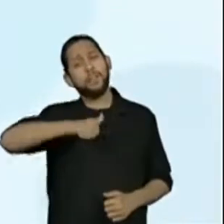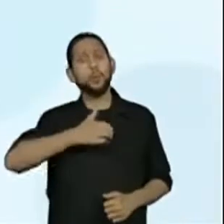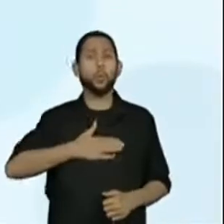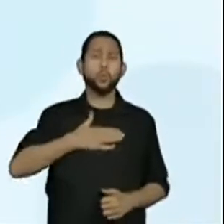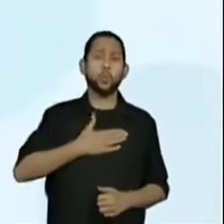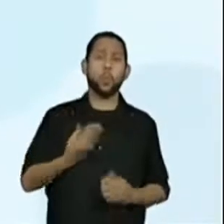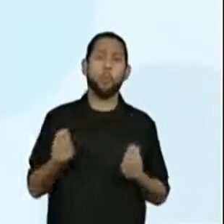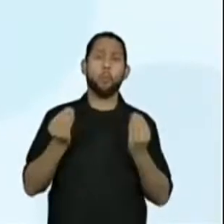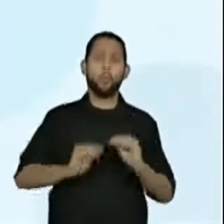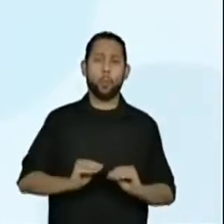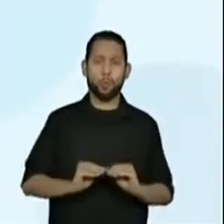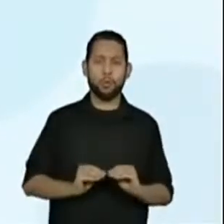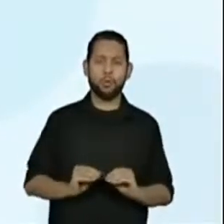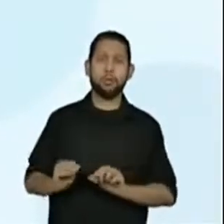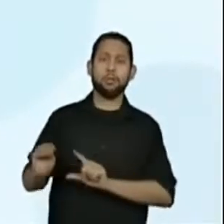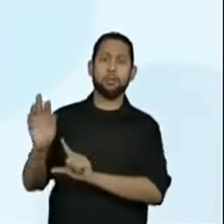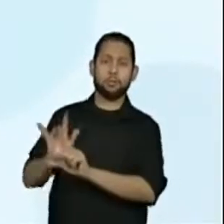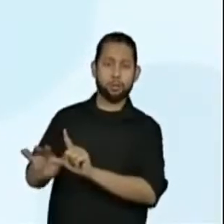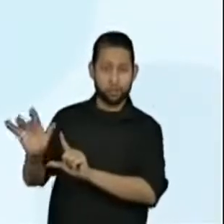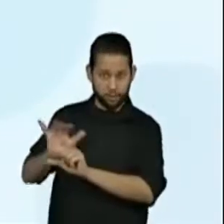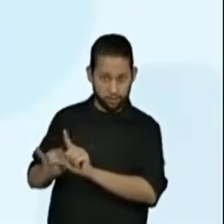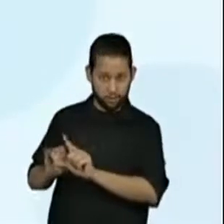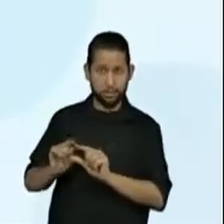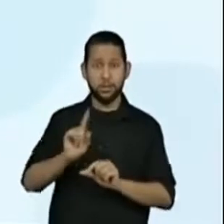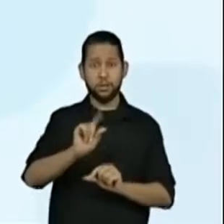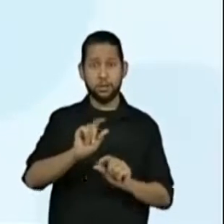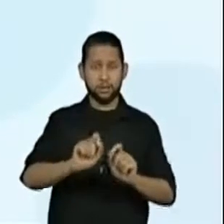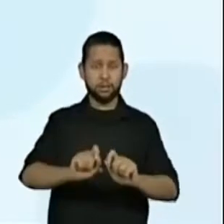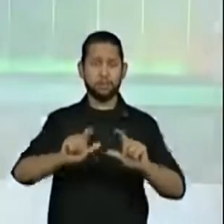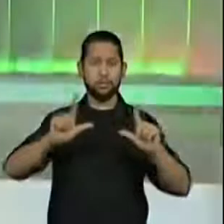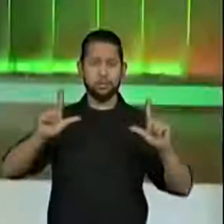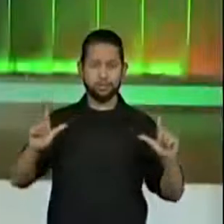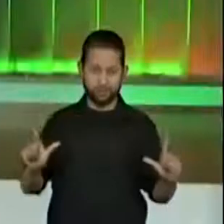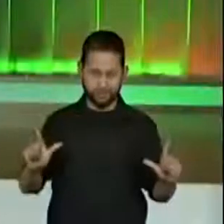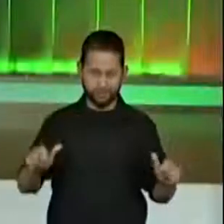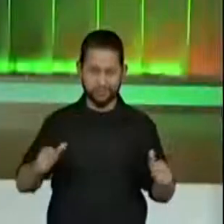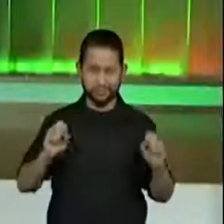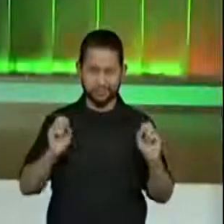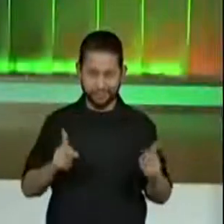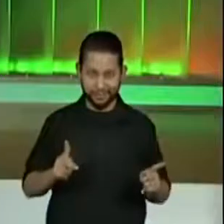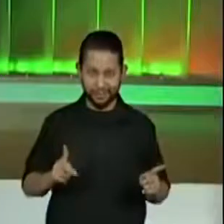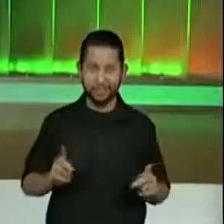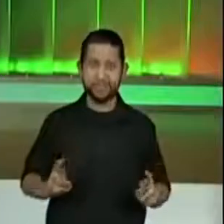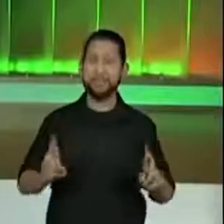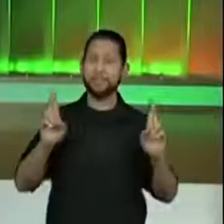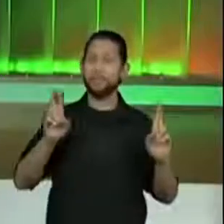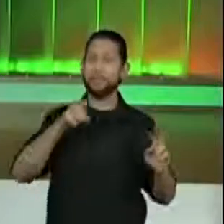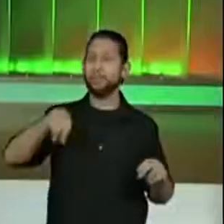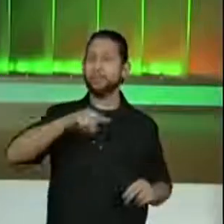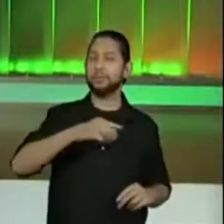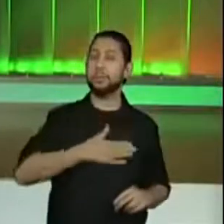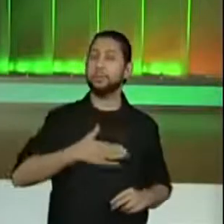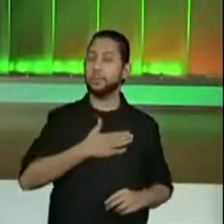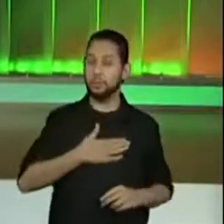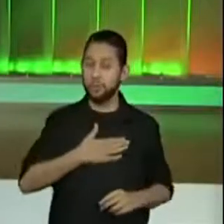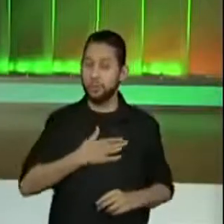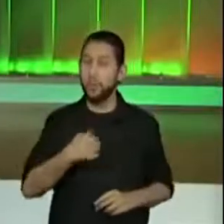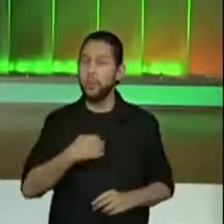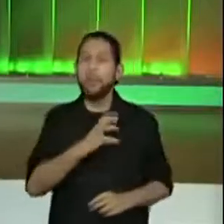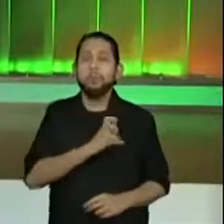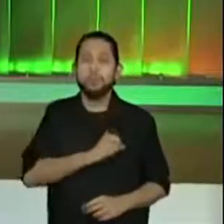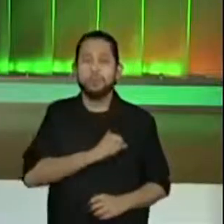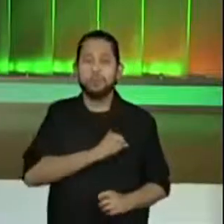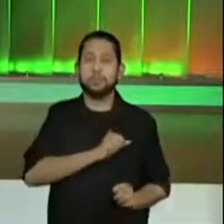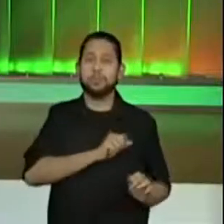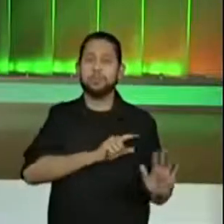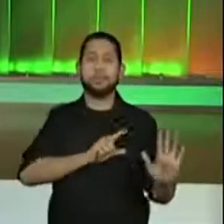utilizando ou o QR Code ou o link da telinha. Certo? Eu espero que vocês tenham gostado. Eu amei a nossa semana,